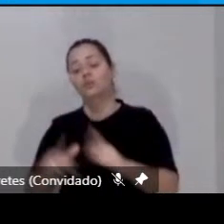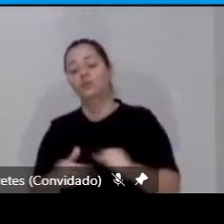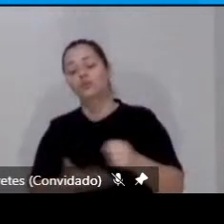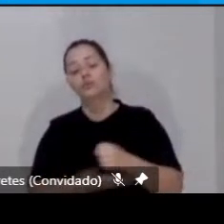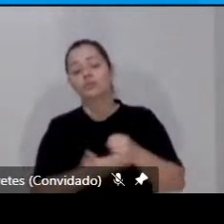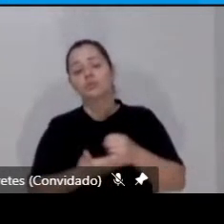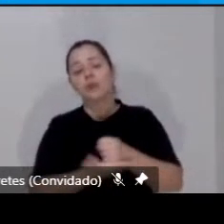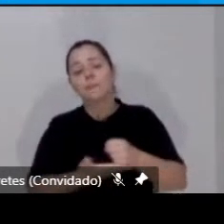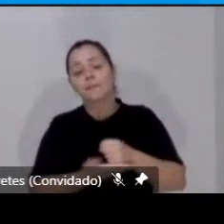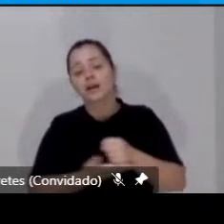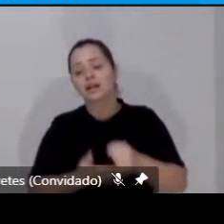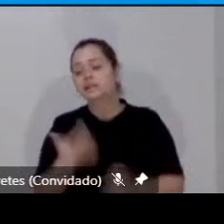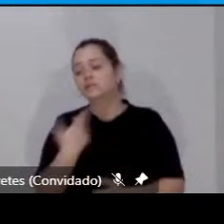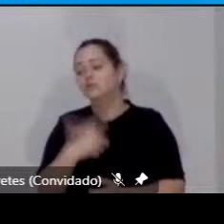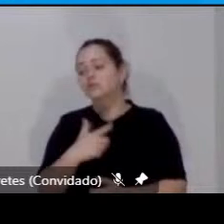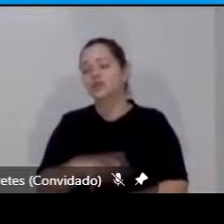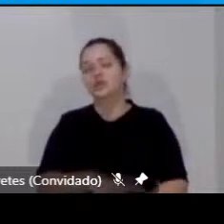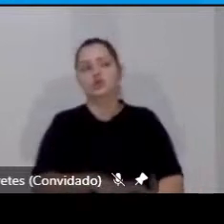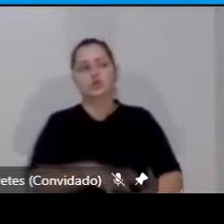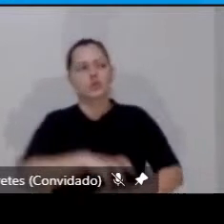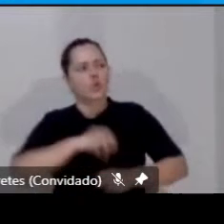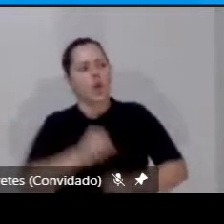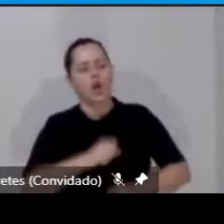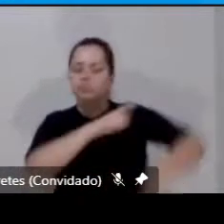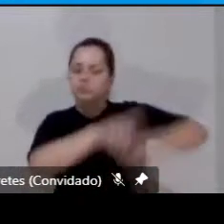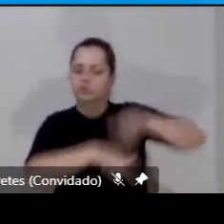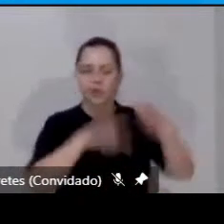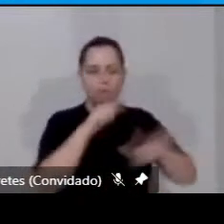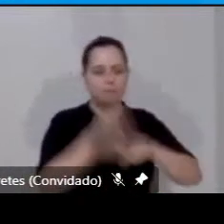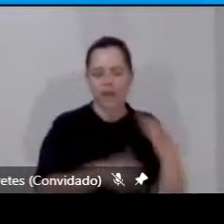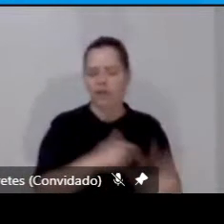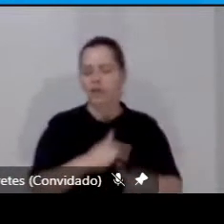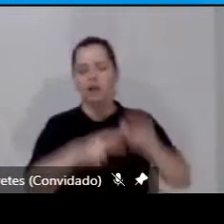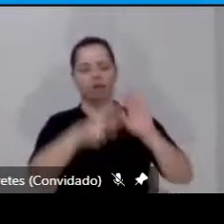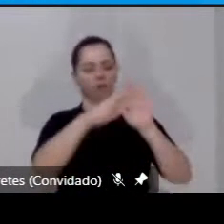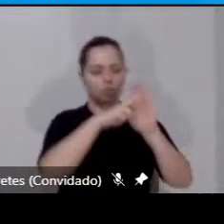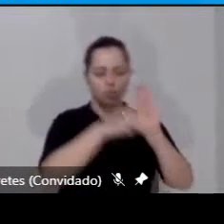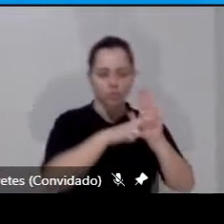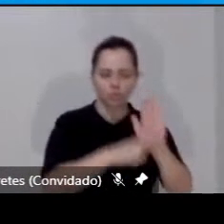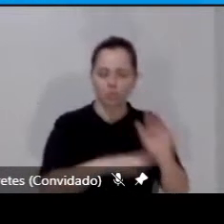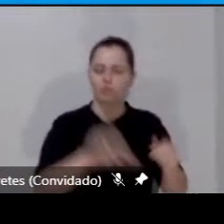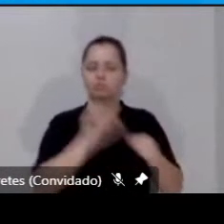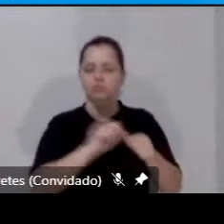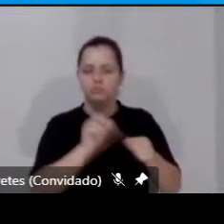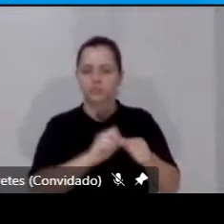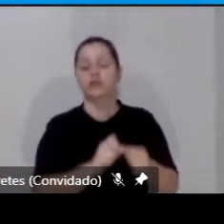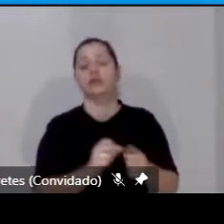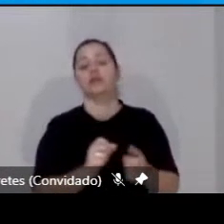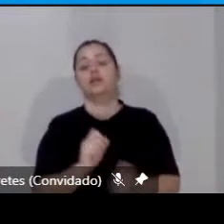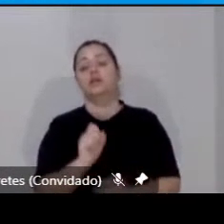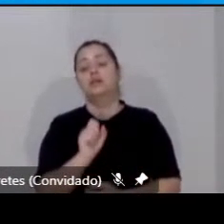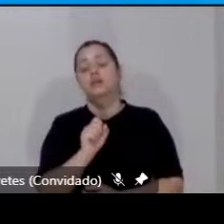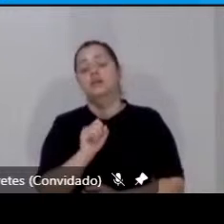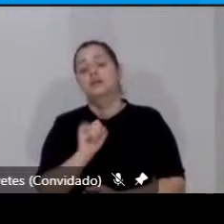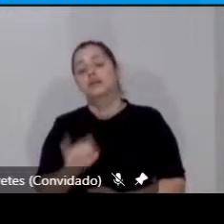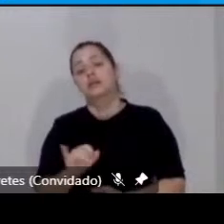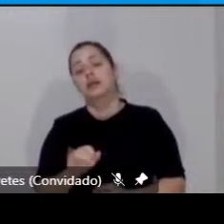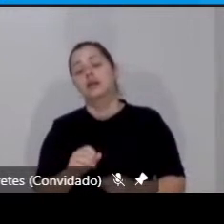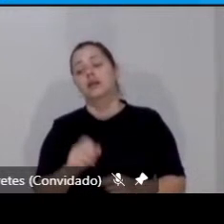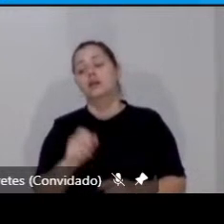muito fôlego para normatizar sem que os